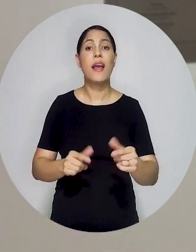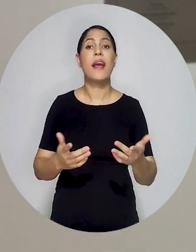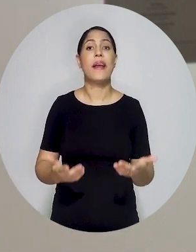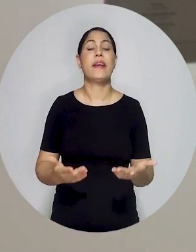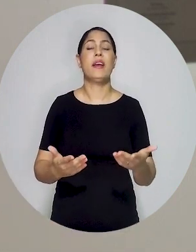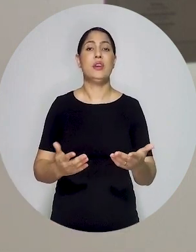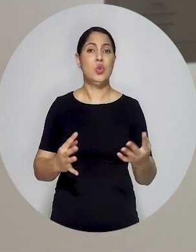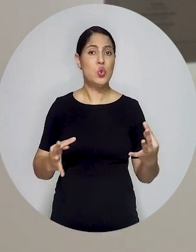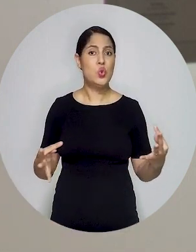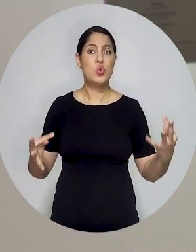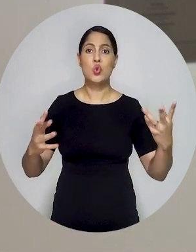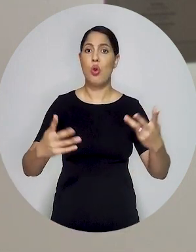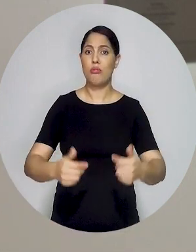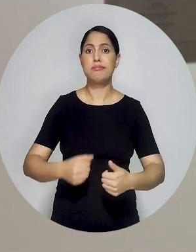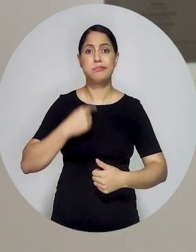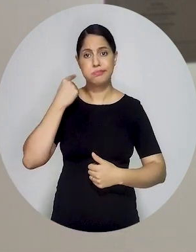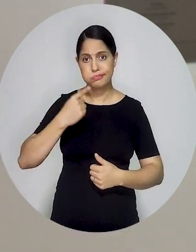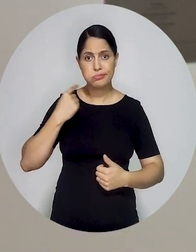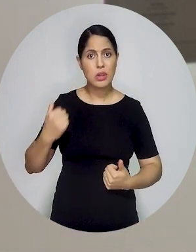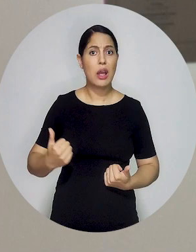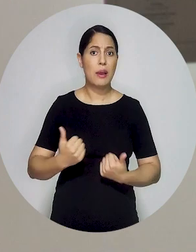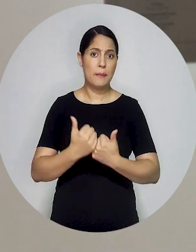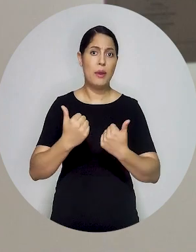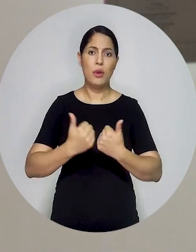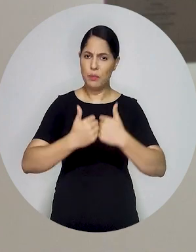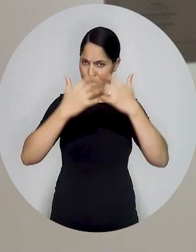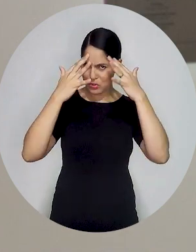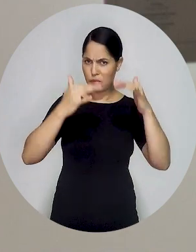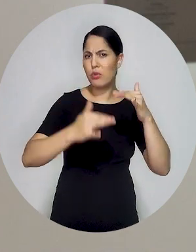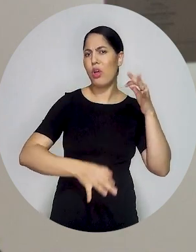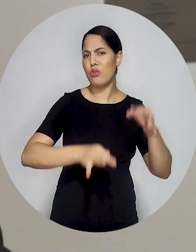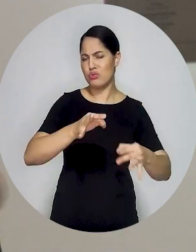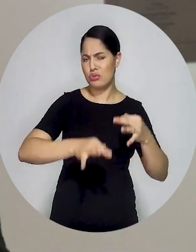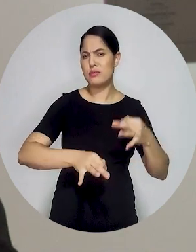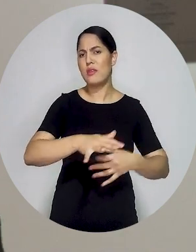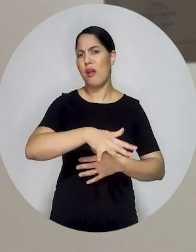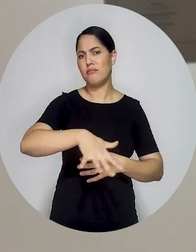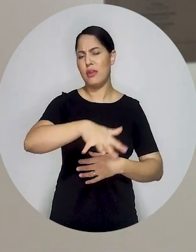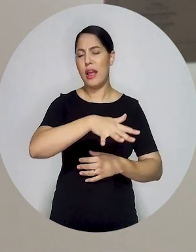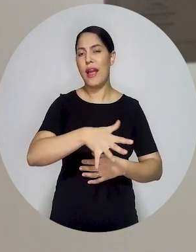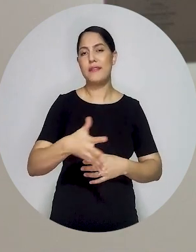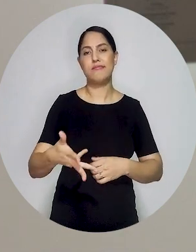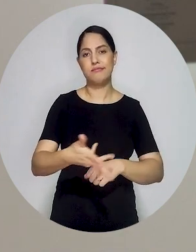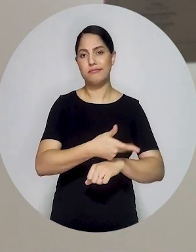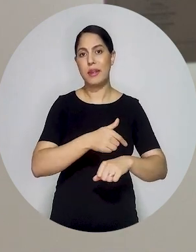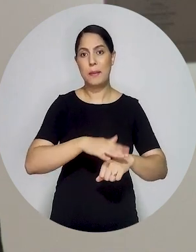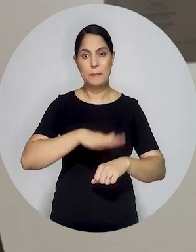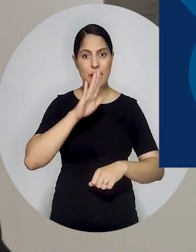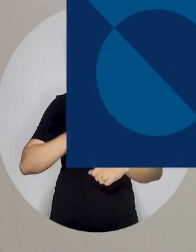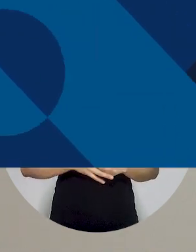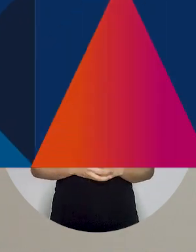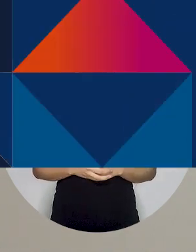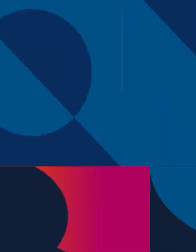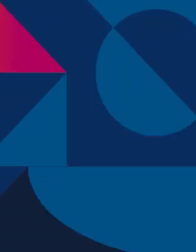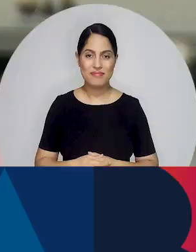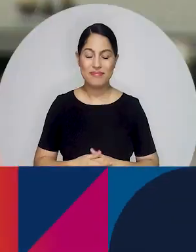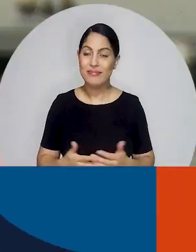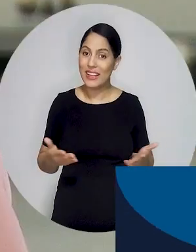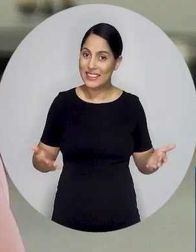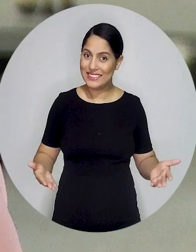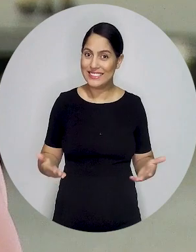advogado possa participar diretamente e dar a sua contribuição para esse aperfeiçoamento do Poder Judiciário. Isso é muito importante.